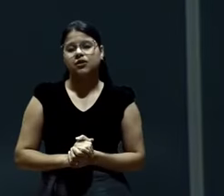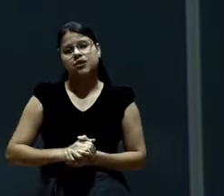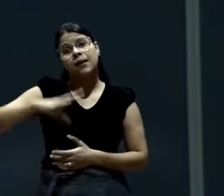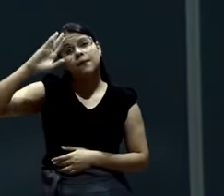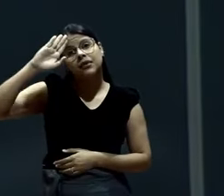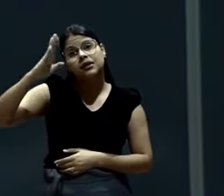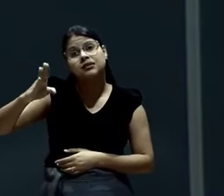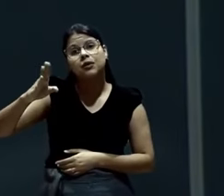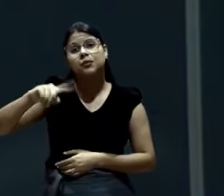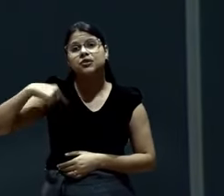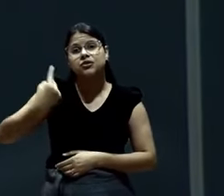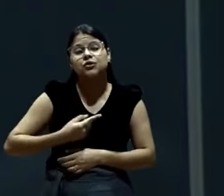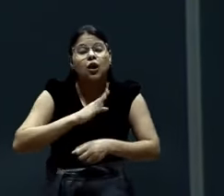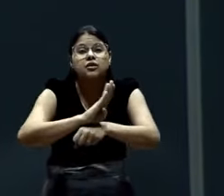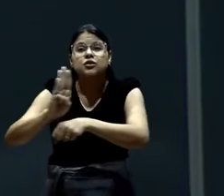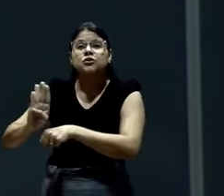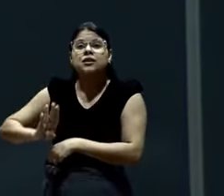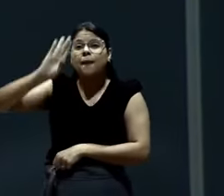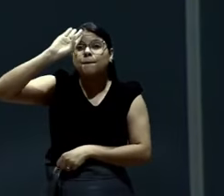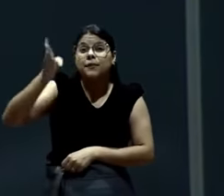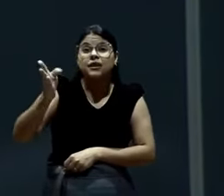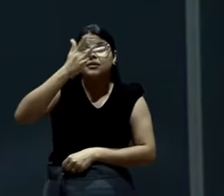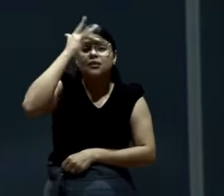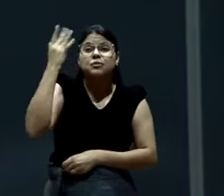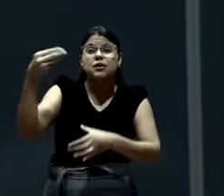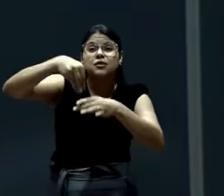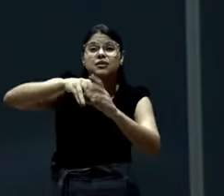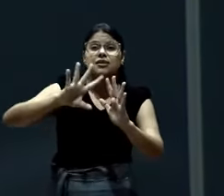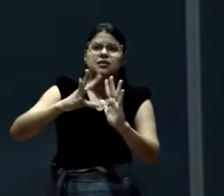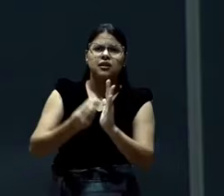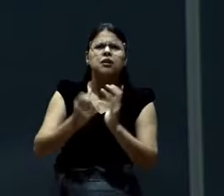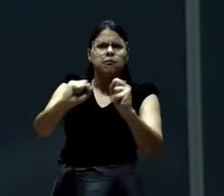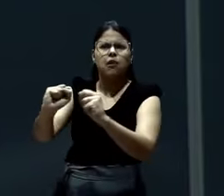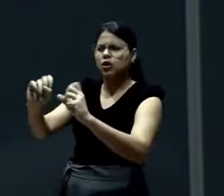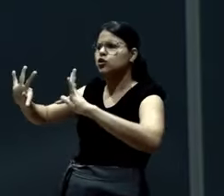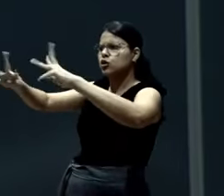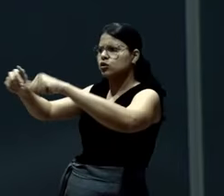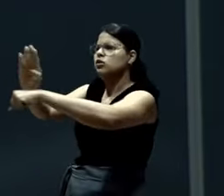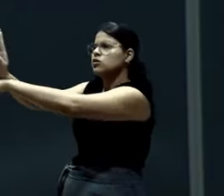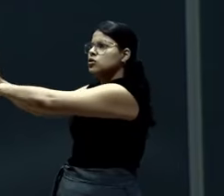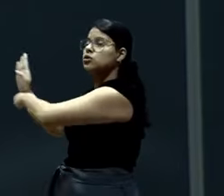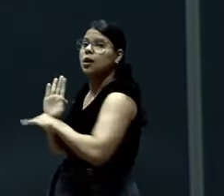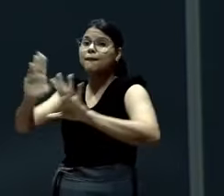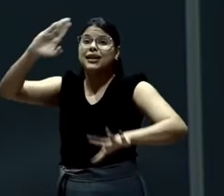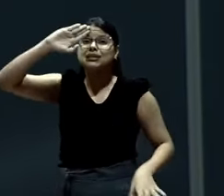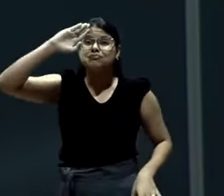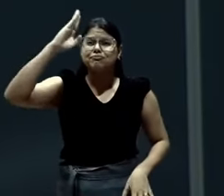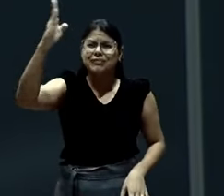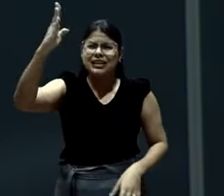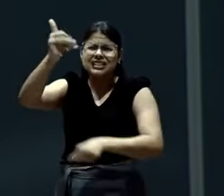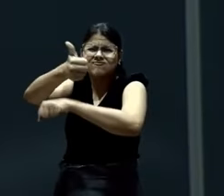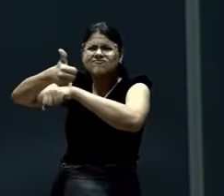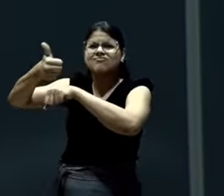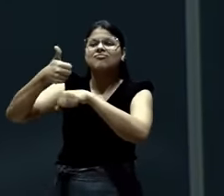Principalmente. Muda tudo isso no texto. Faça o bem a todos. Ei. Mas principalmente. Aos da família da